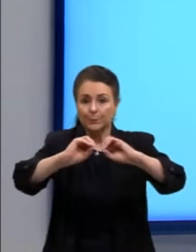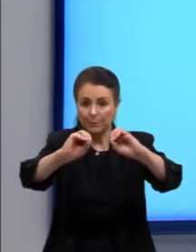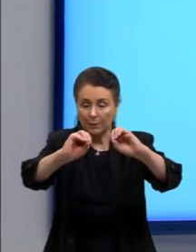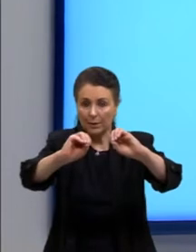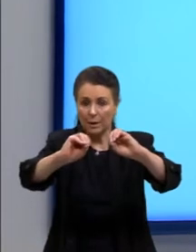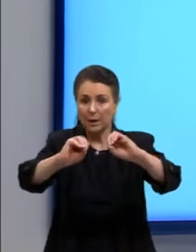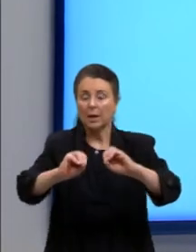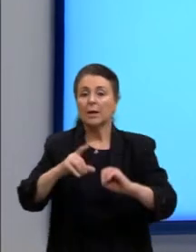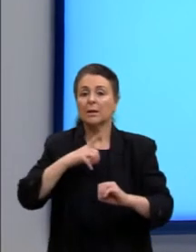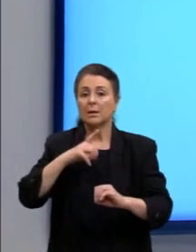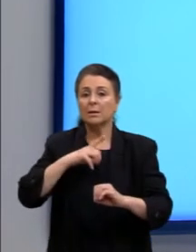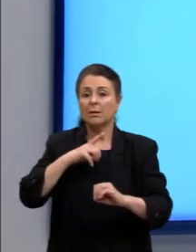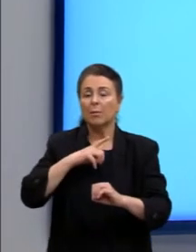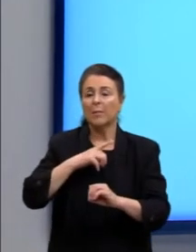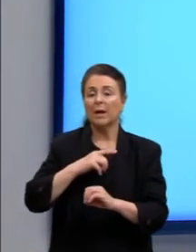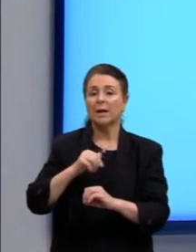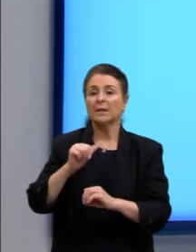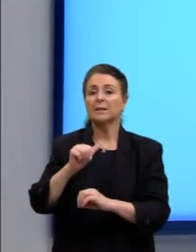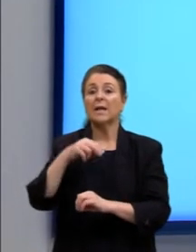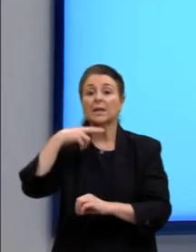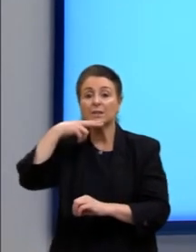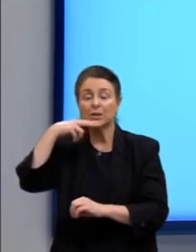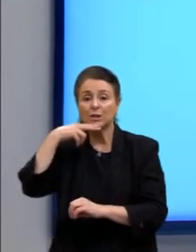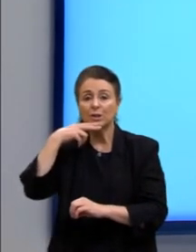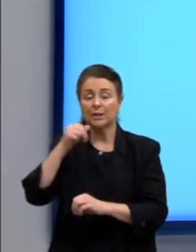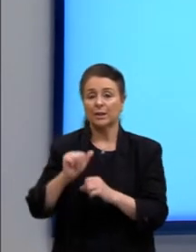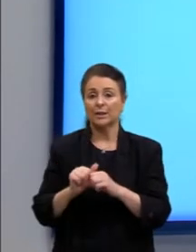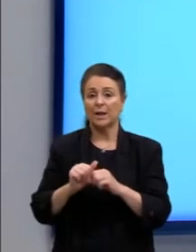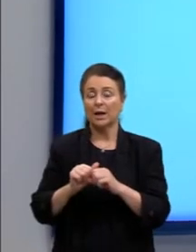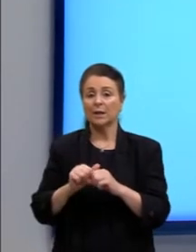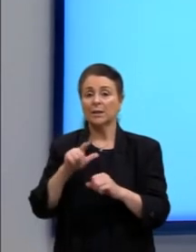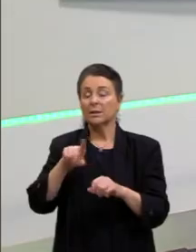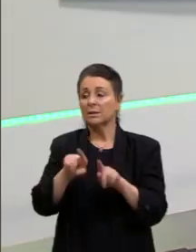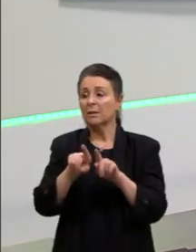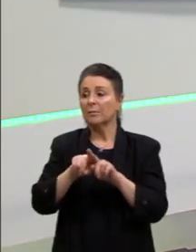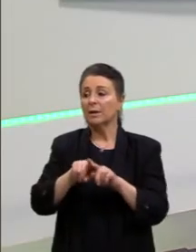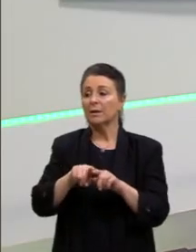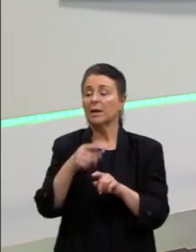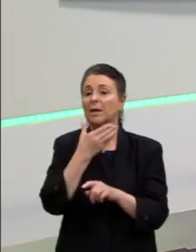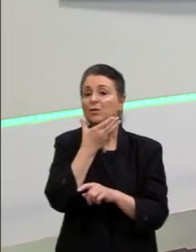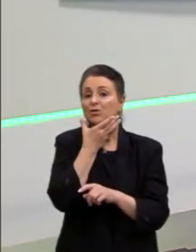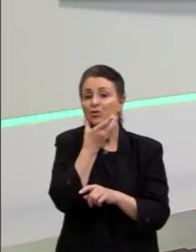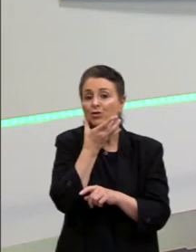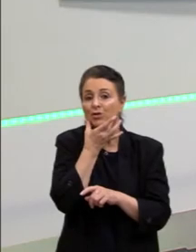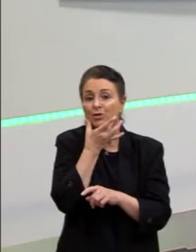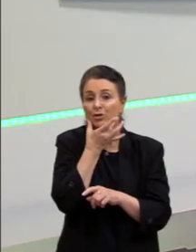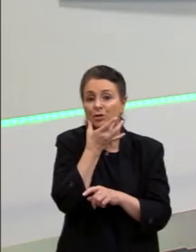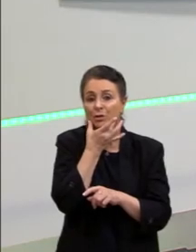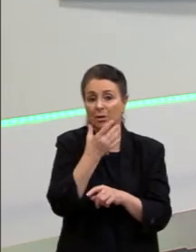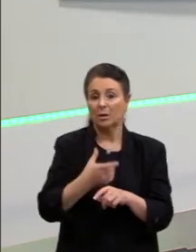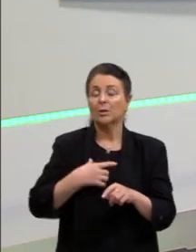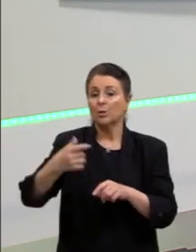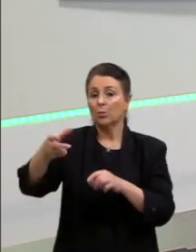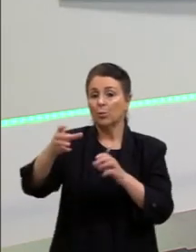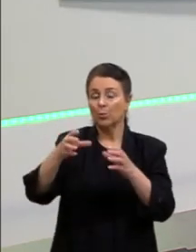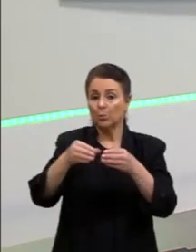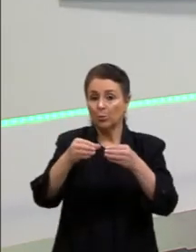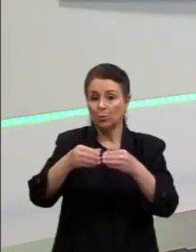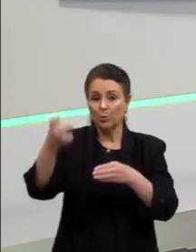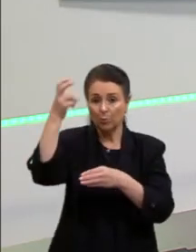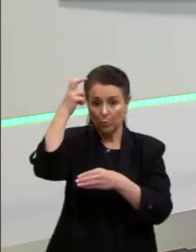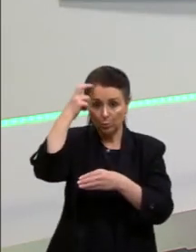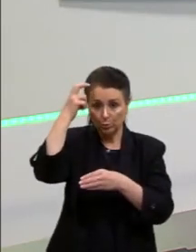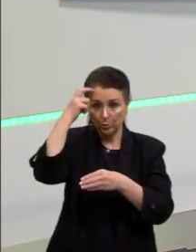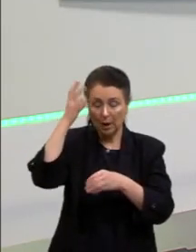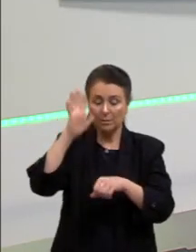da Nigéria, de Gana. Então, de certa forma, a pode dizer que sim, os grupos culturais mais presentes são os Iorubás